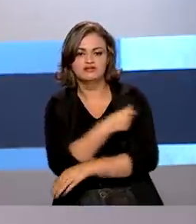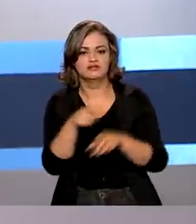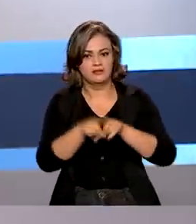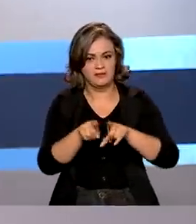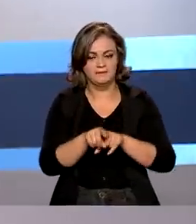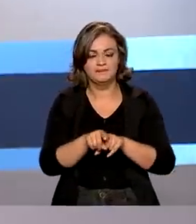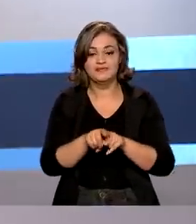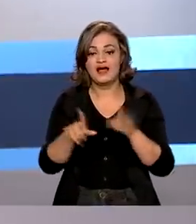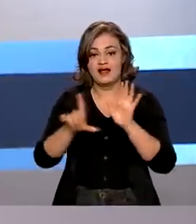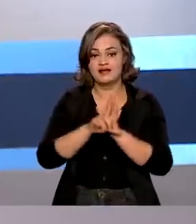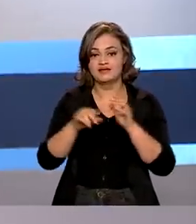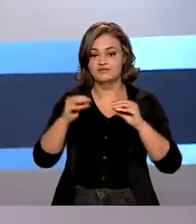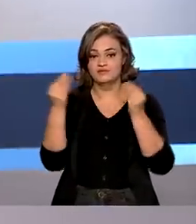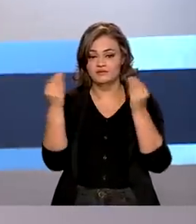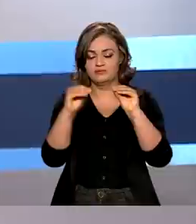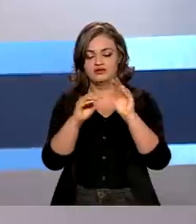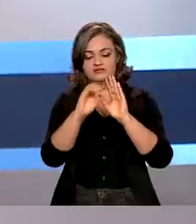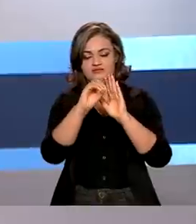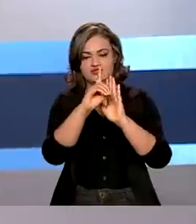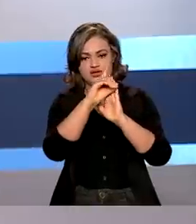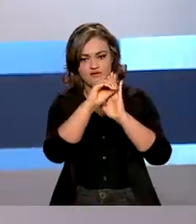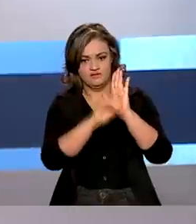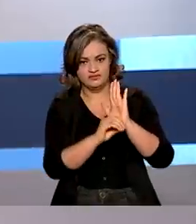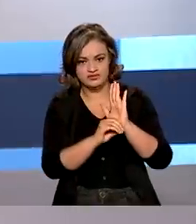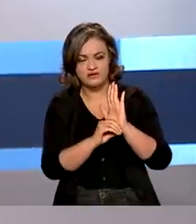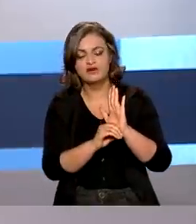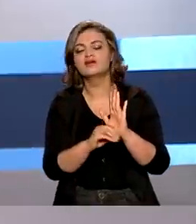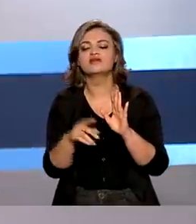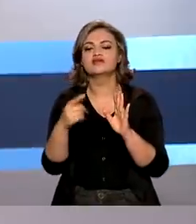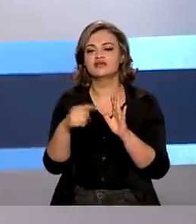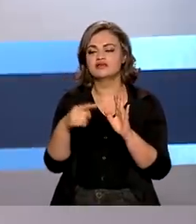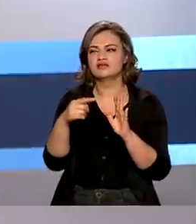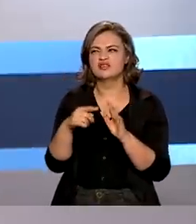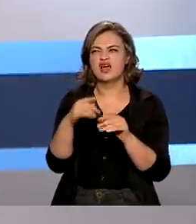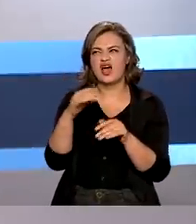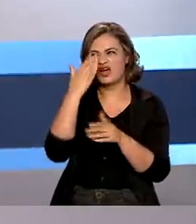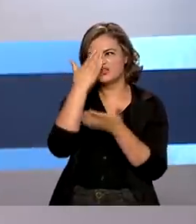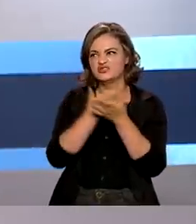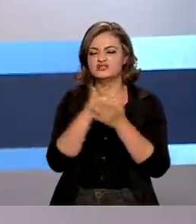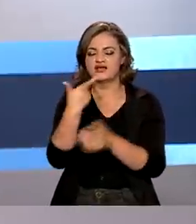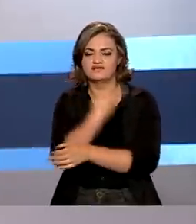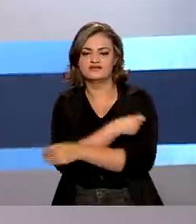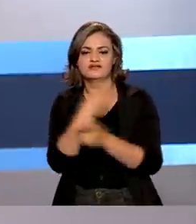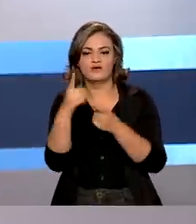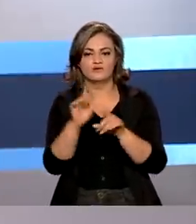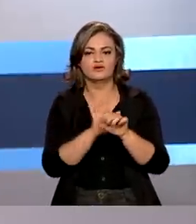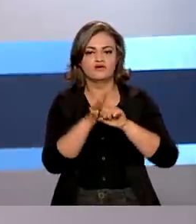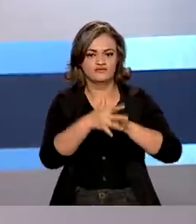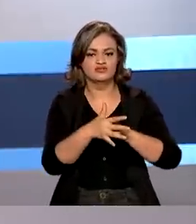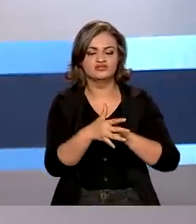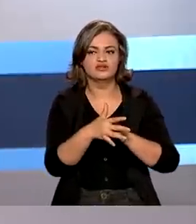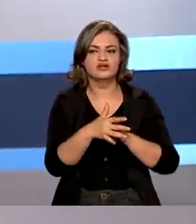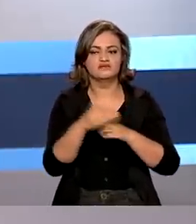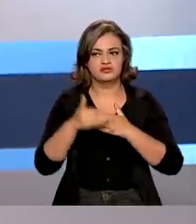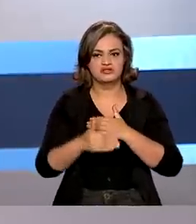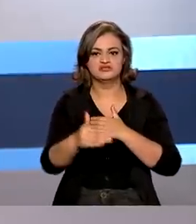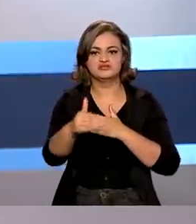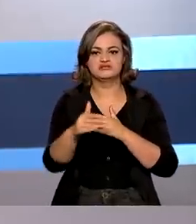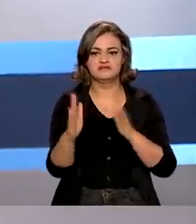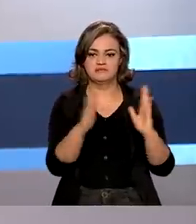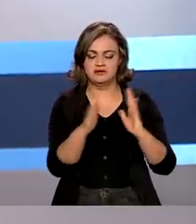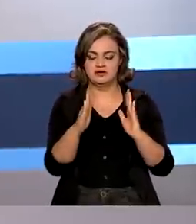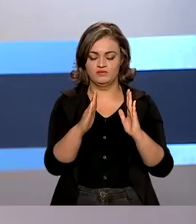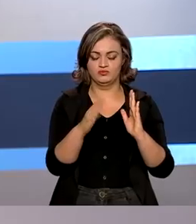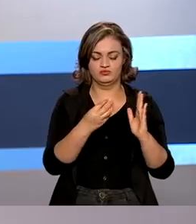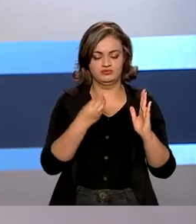nova lei foi publicada hoje no Diário Oficial da União e prevê ainda que a produção de vacinas contra a Covid-19 deve ser feita em espaço